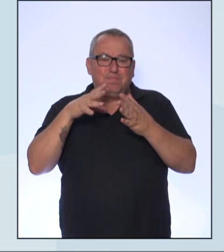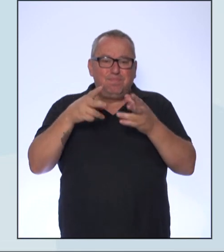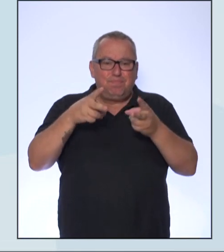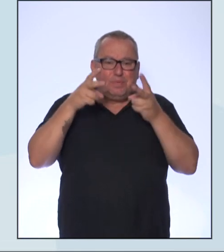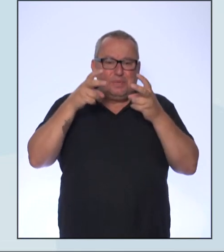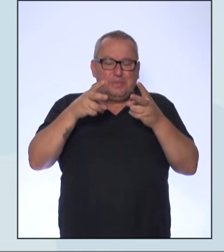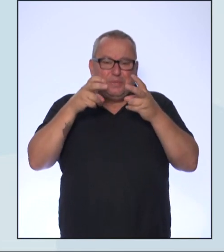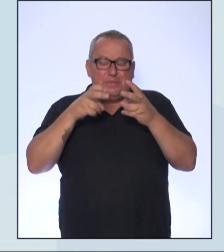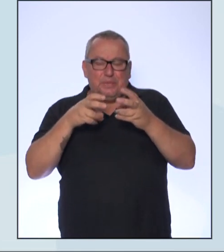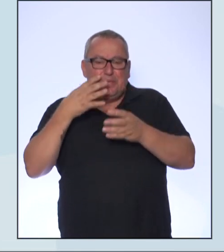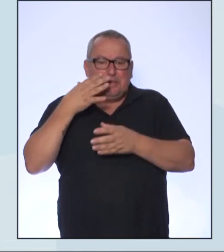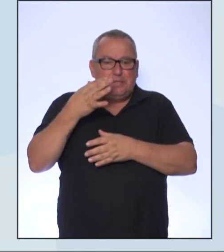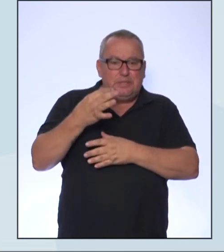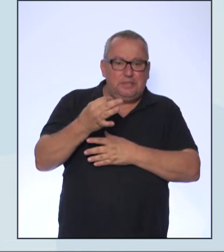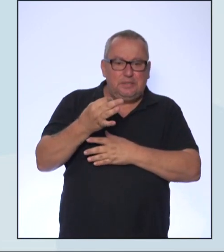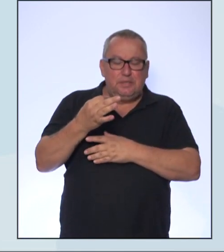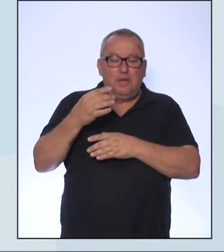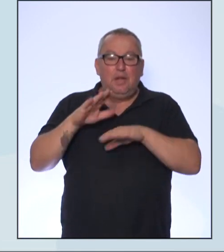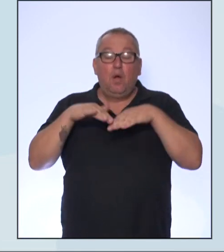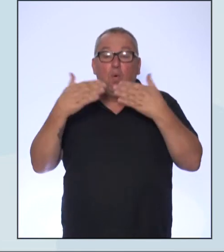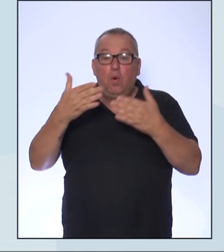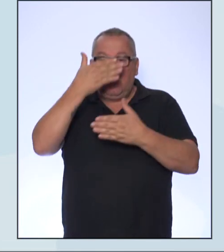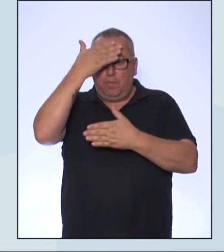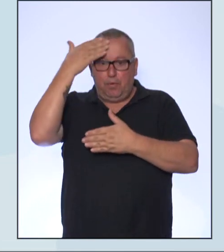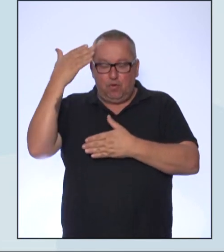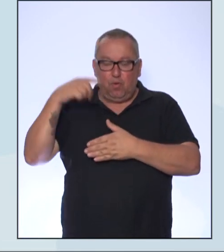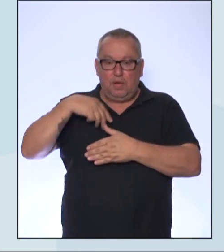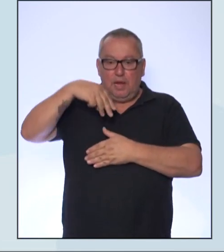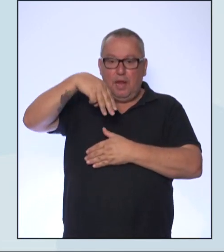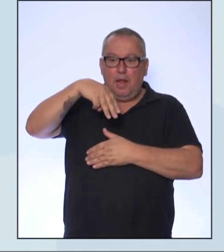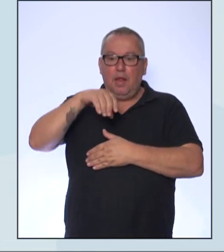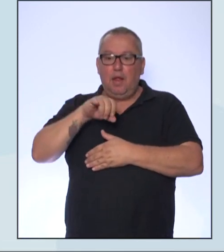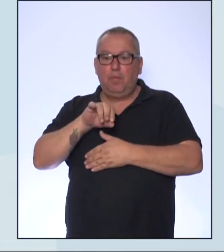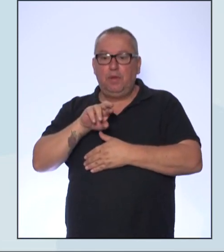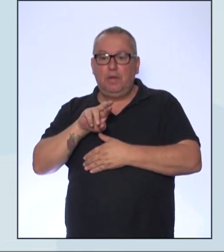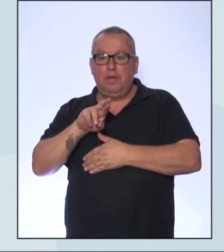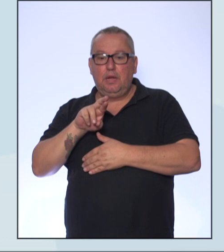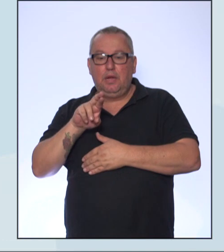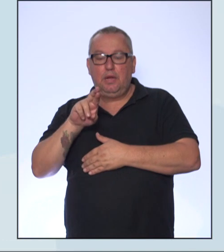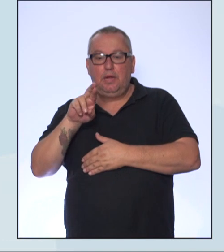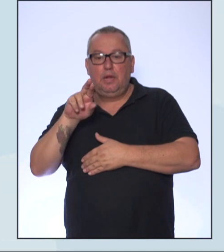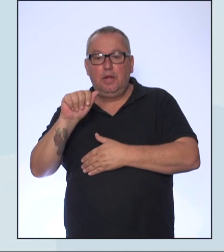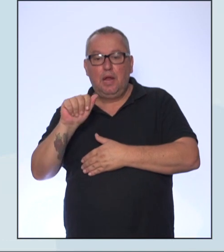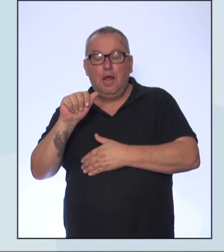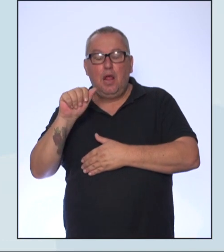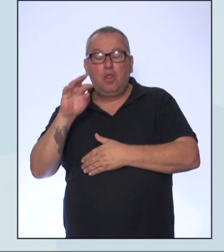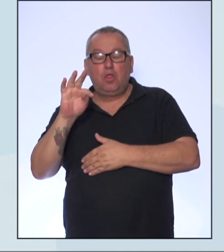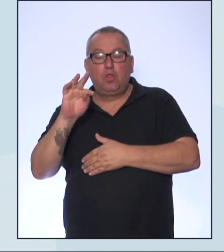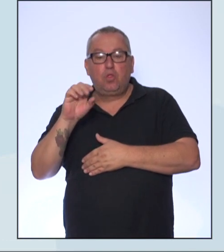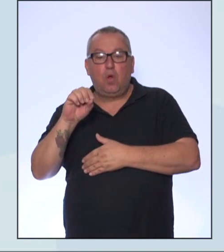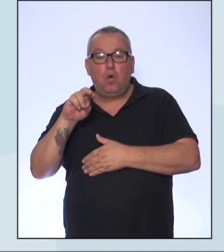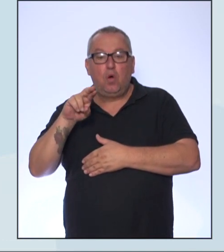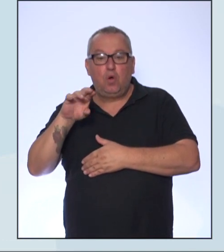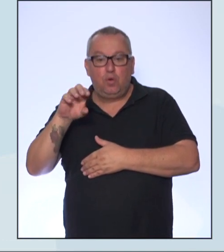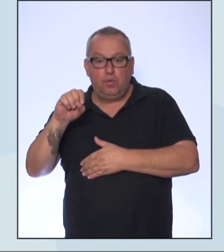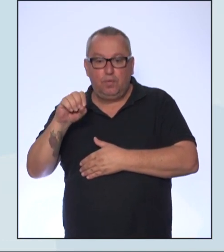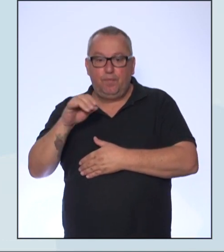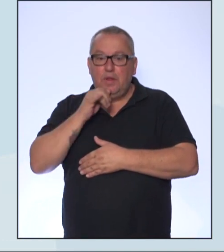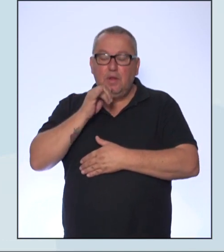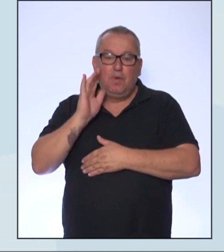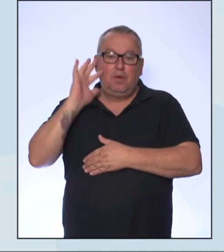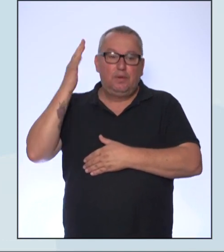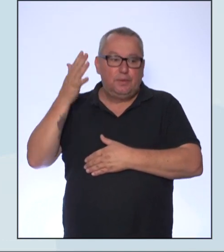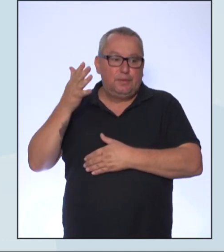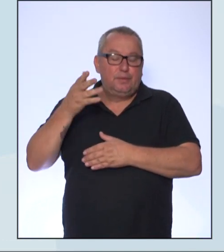O processo migratório pode ser desencadeado por diversos fatores, como desastres,